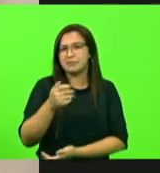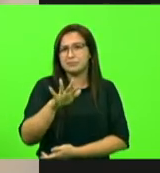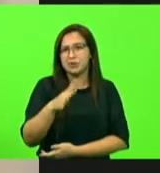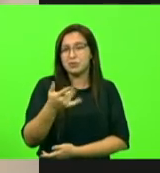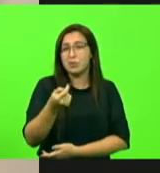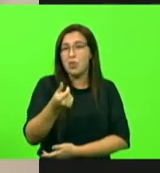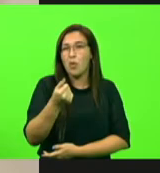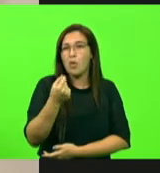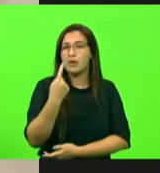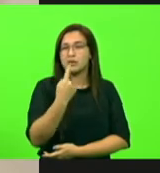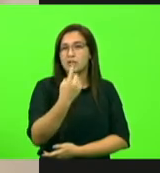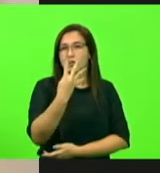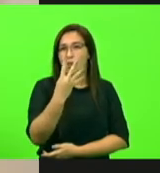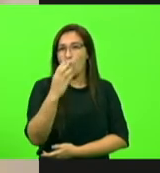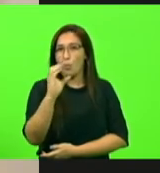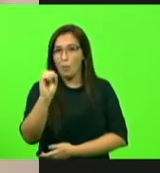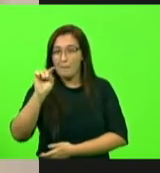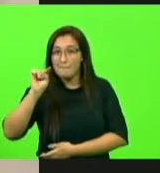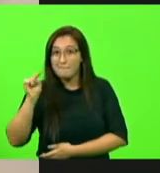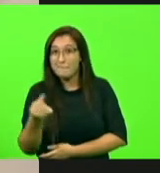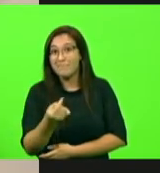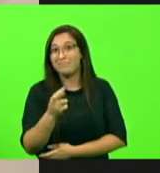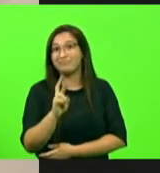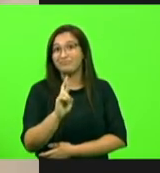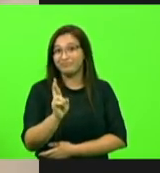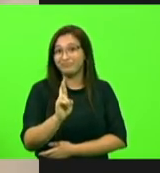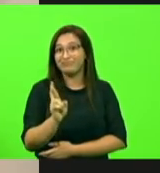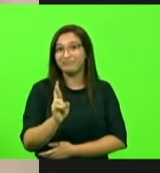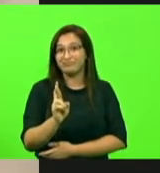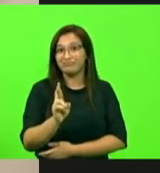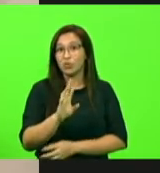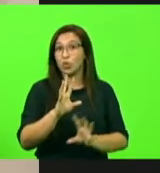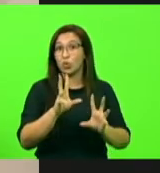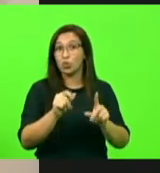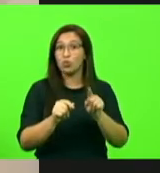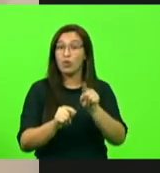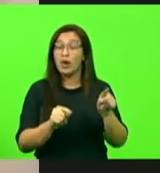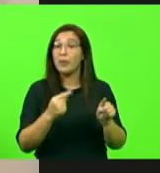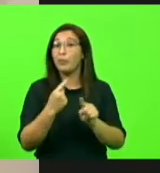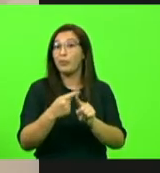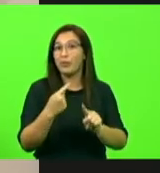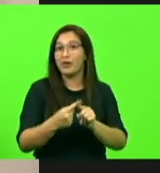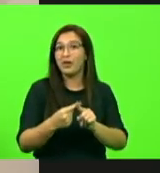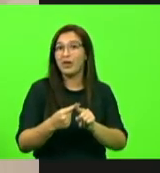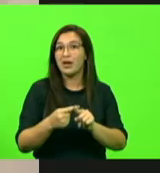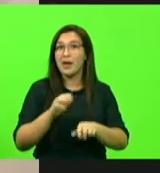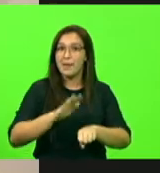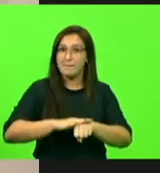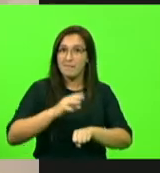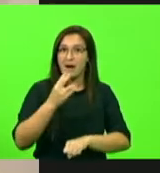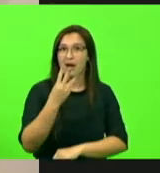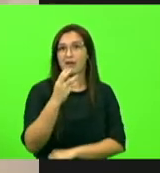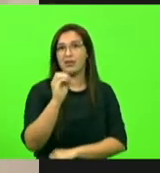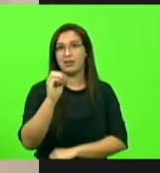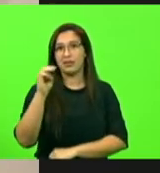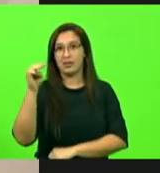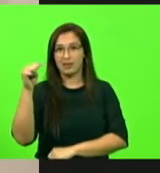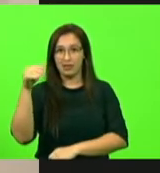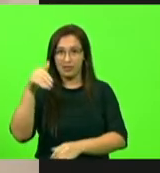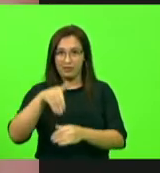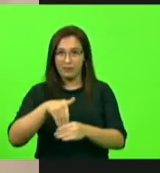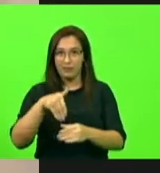milhões de reais dessa conta toda, graças a mais de 30 votos dos 40 deputados.